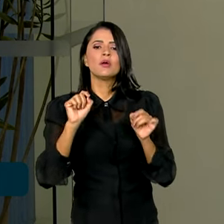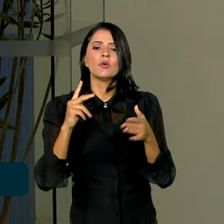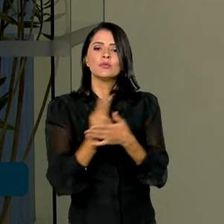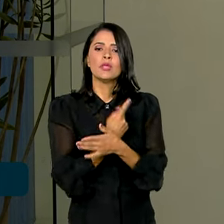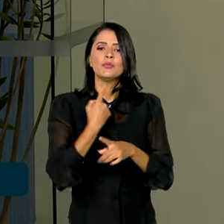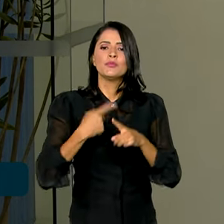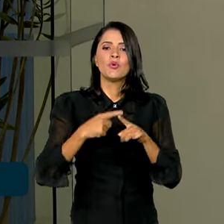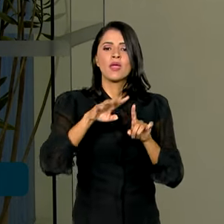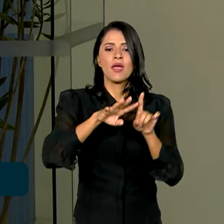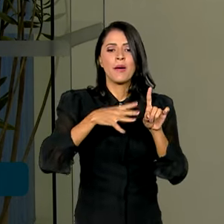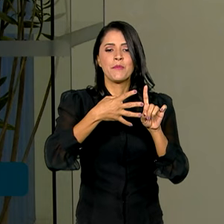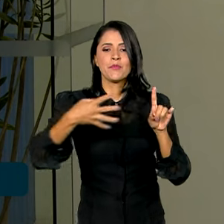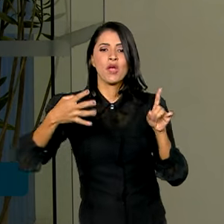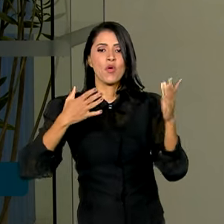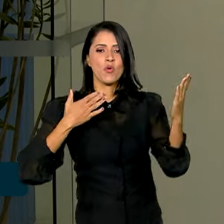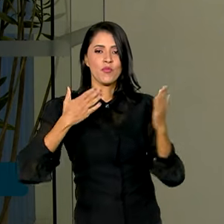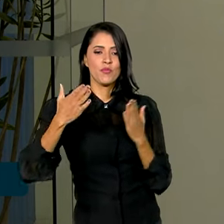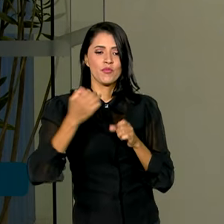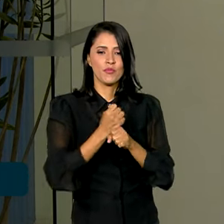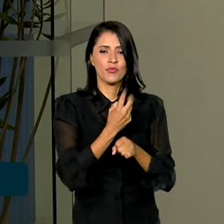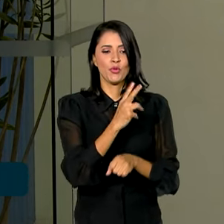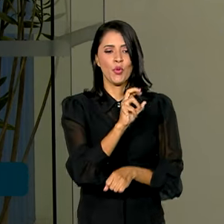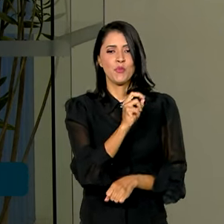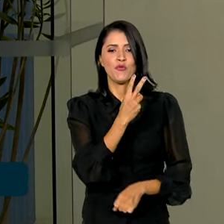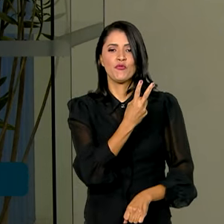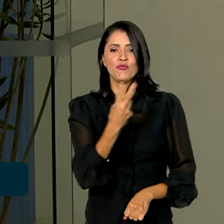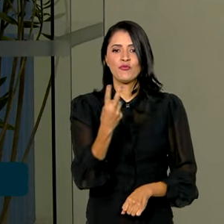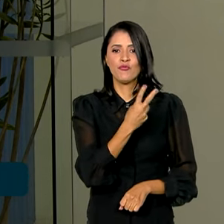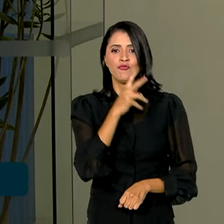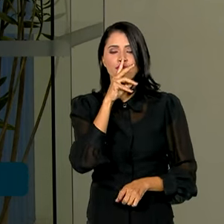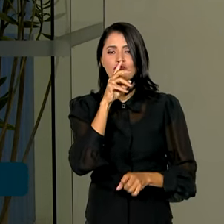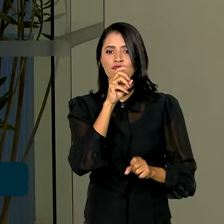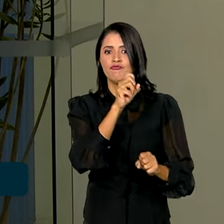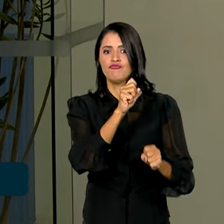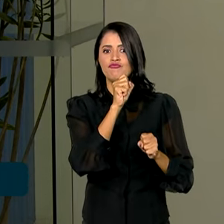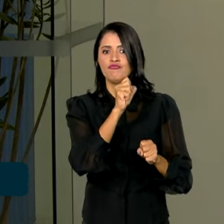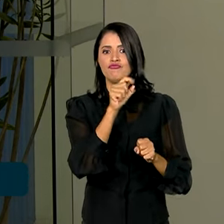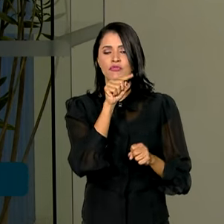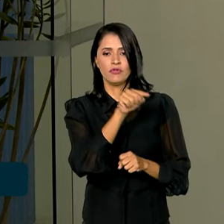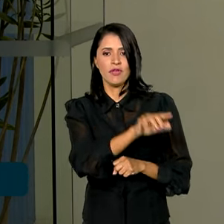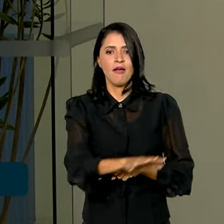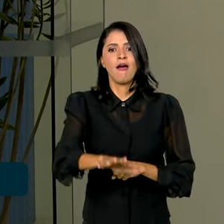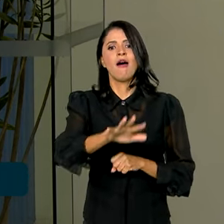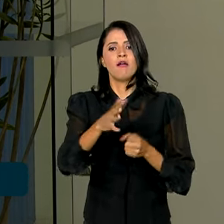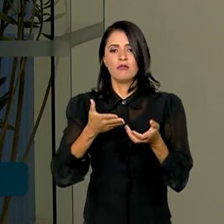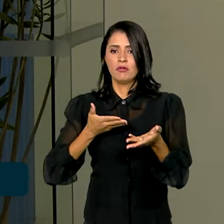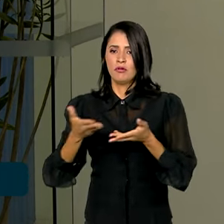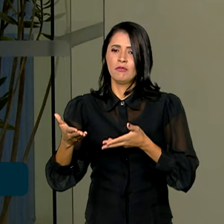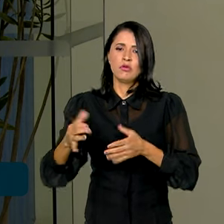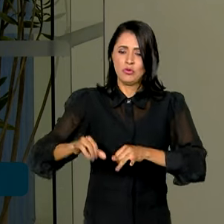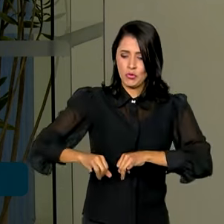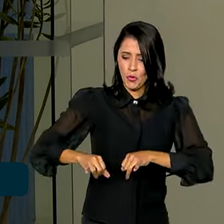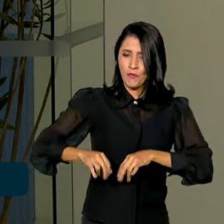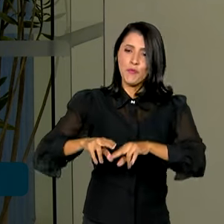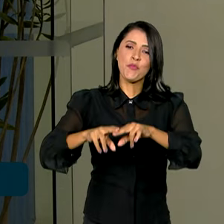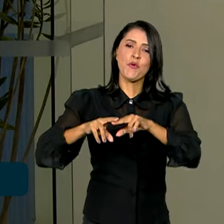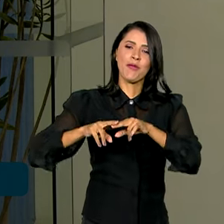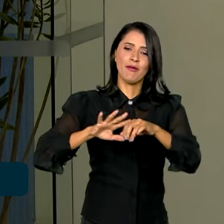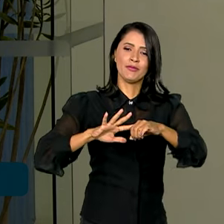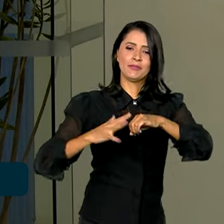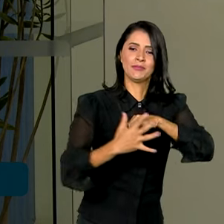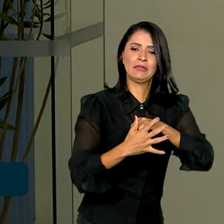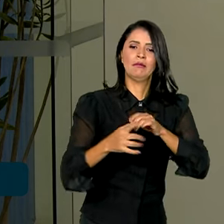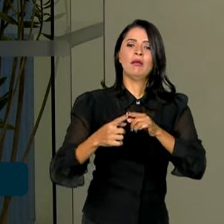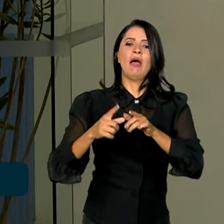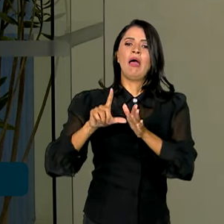de comparação, o ano de 2022, é muito forte. E a gente lembra, né? O setor de serviços sofreu muito com a pandemia, teve uma retração